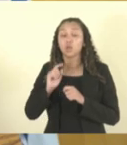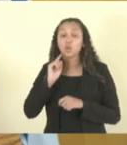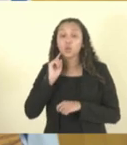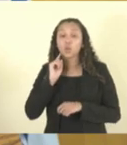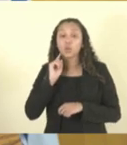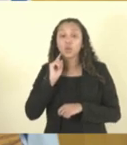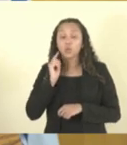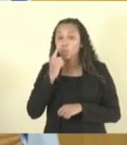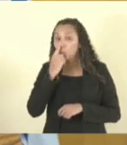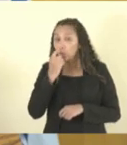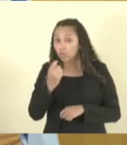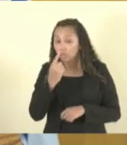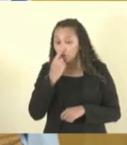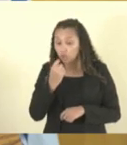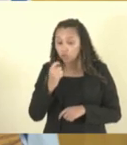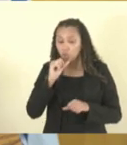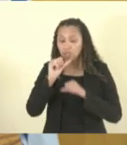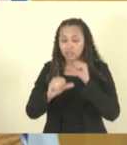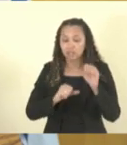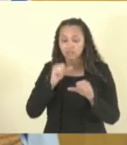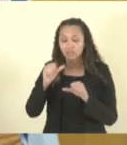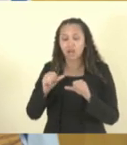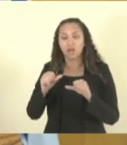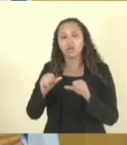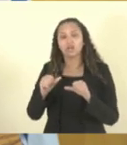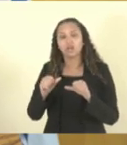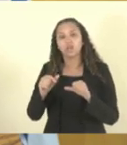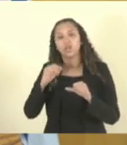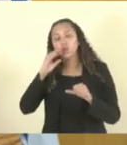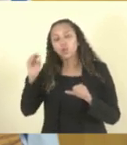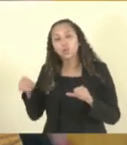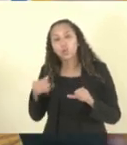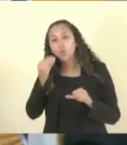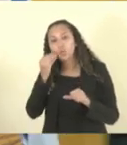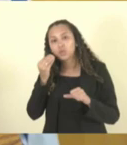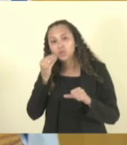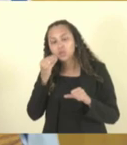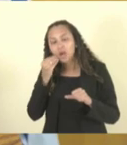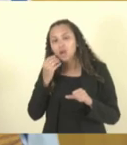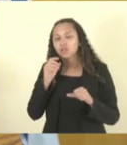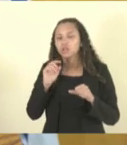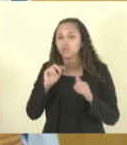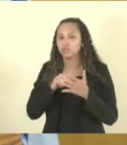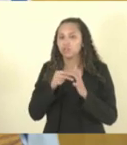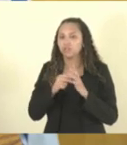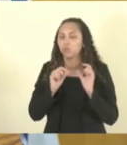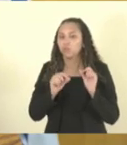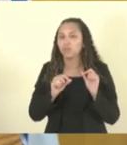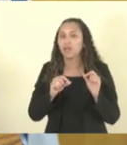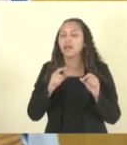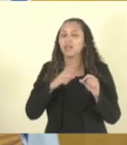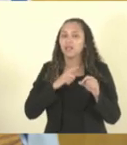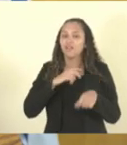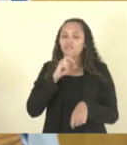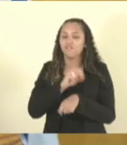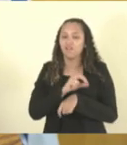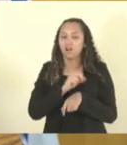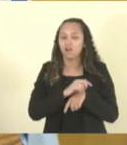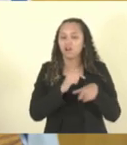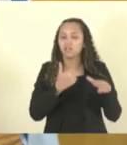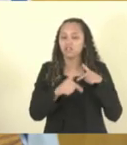seja transformado em oportunidades de geração de emprego, de renda, promovendo a